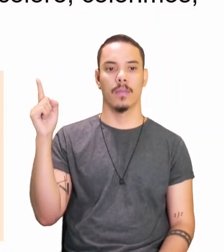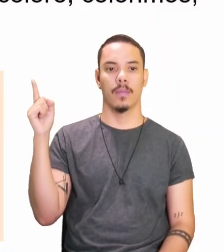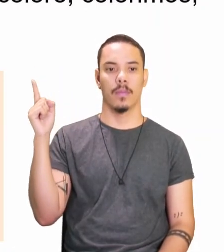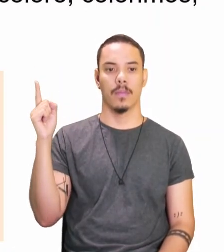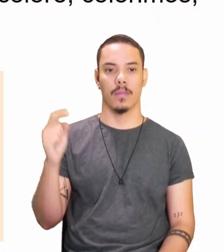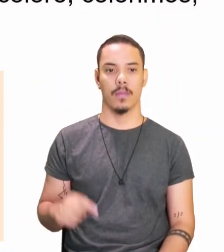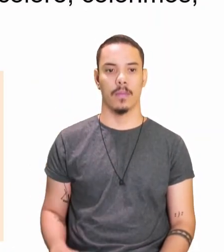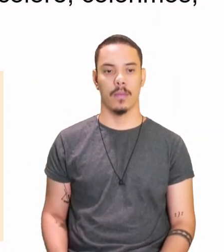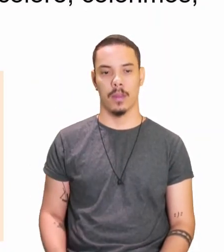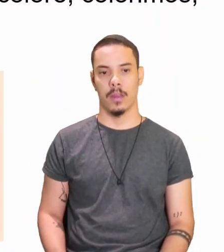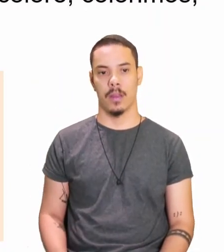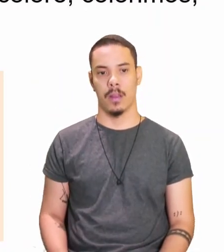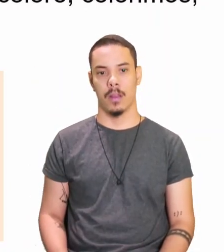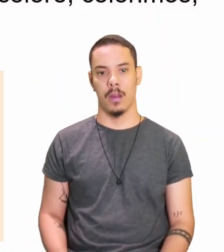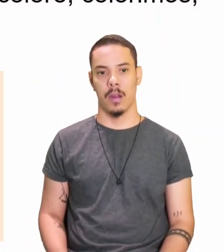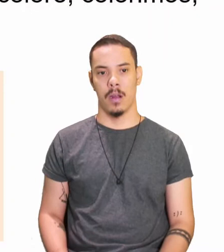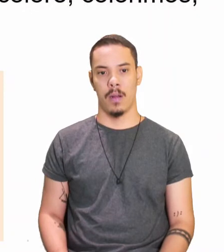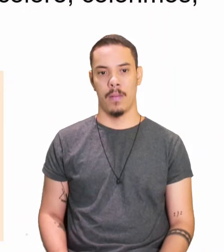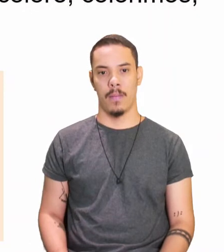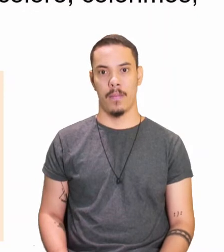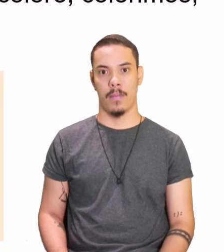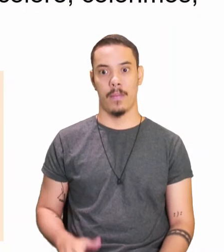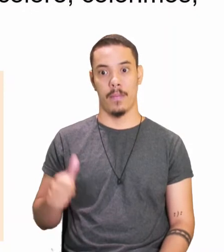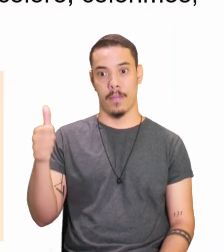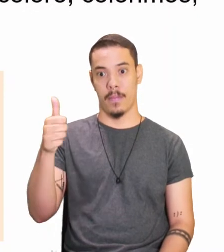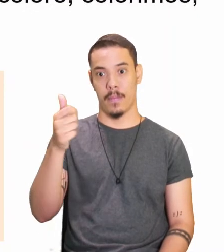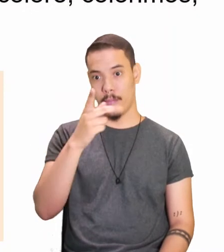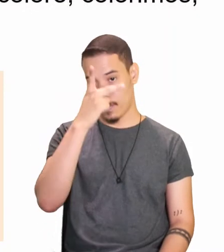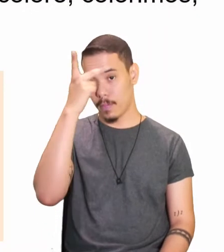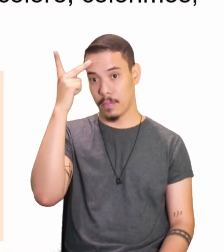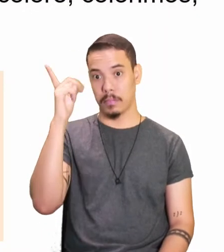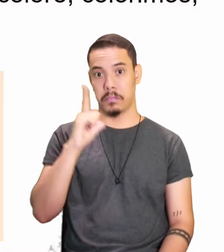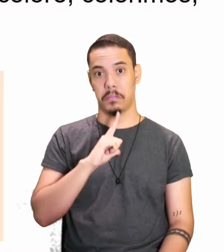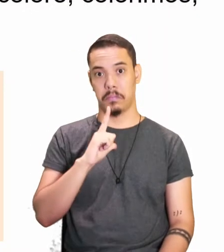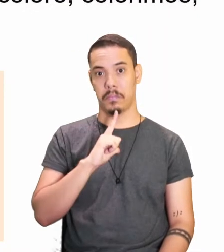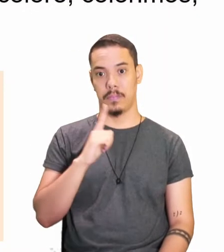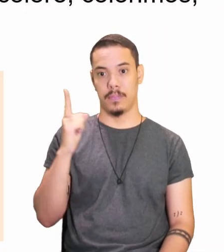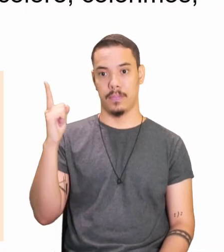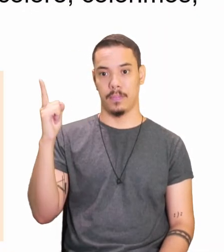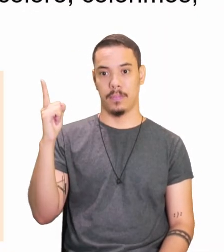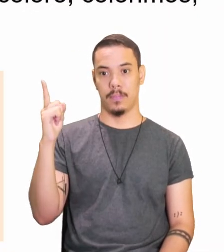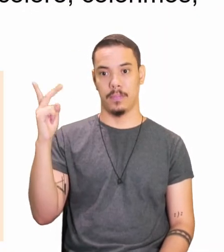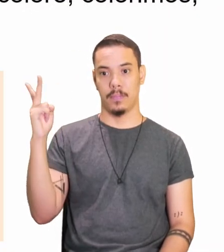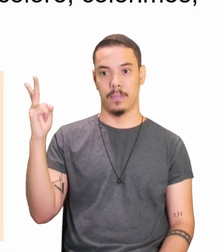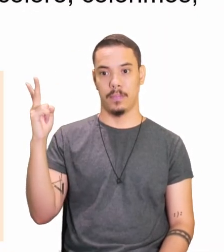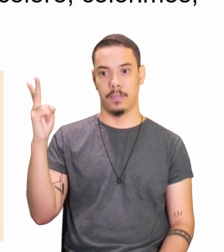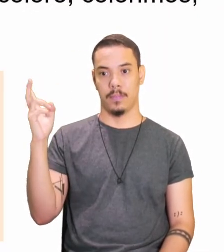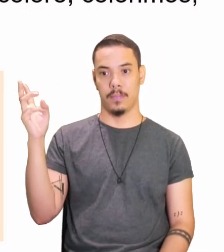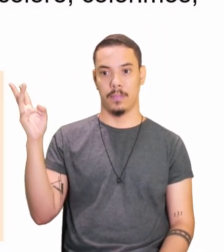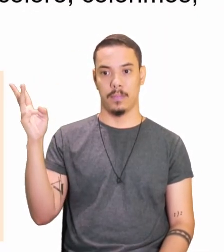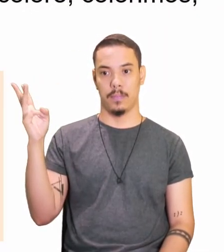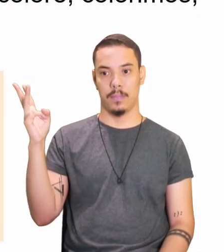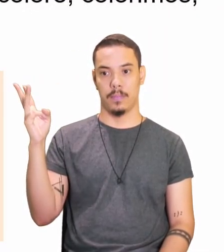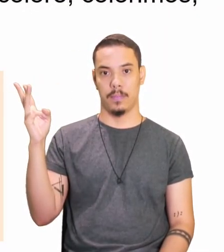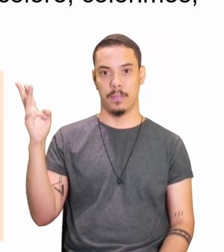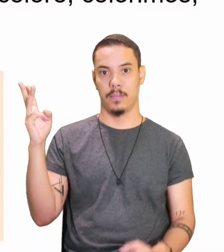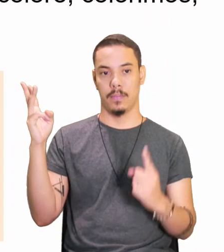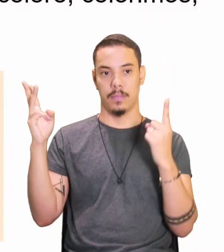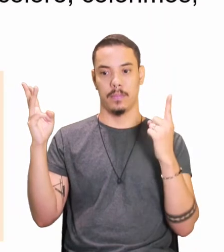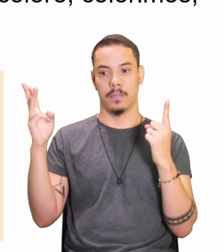caibem, Então, ó, primeira pessoa tem, eu caibo, tu cabes, ele cabe,